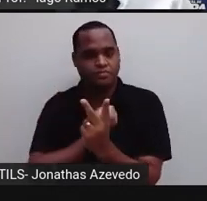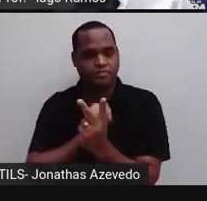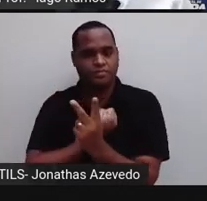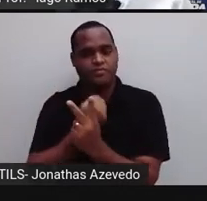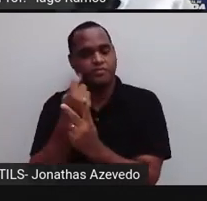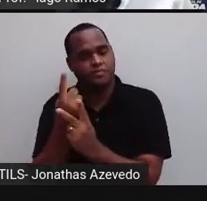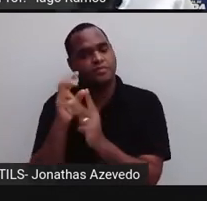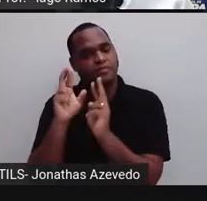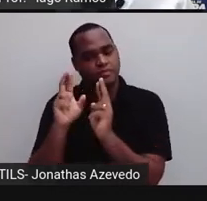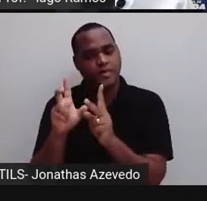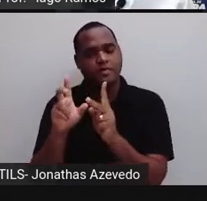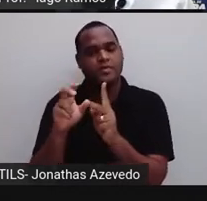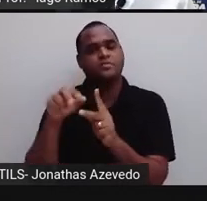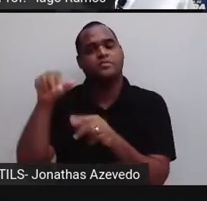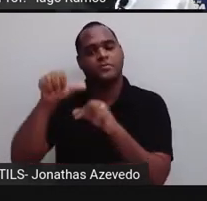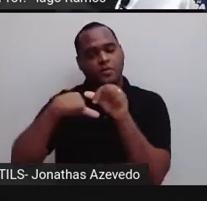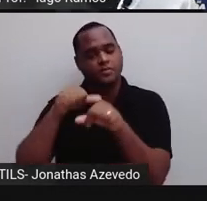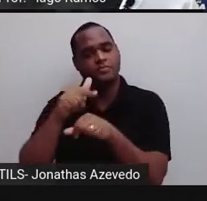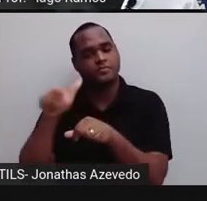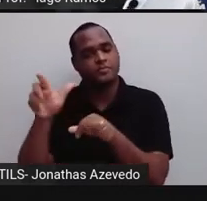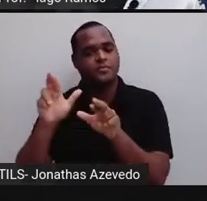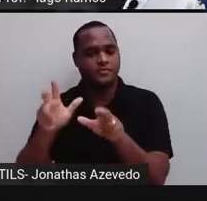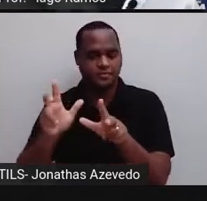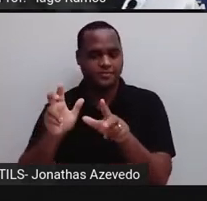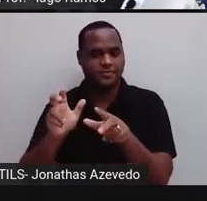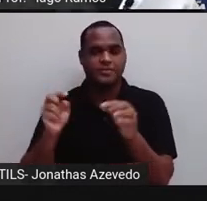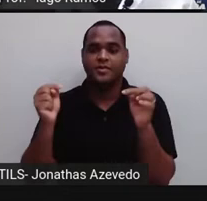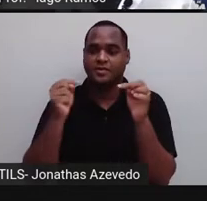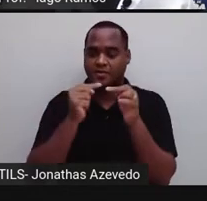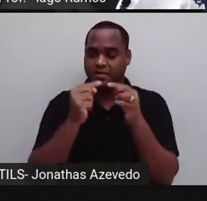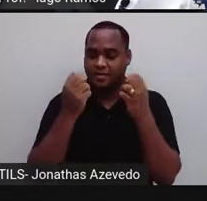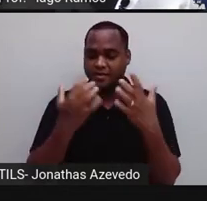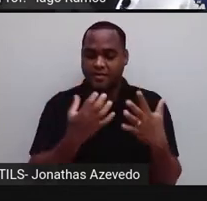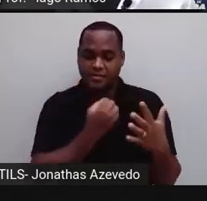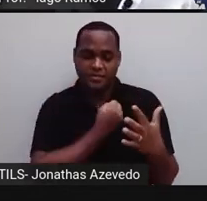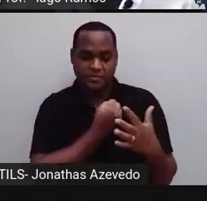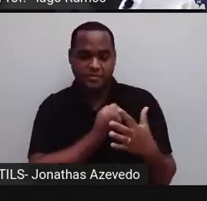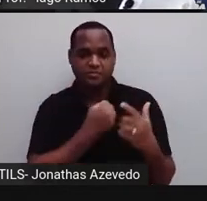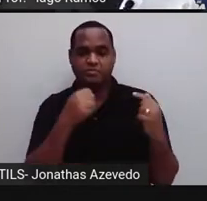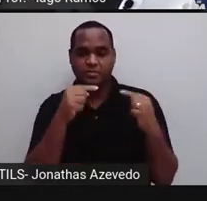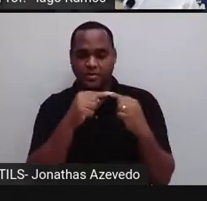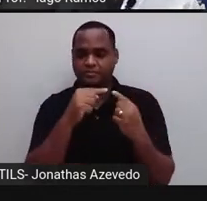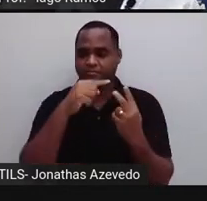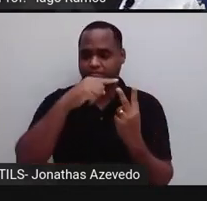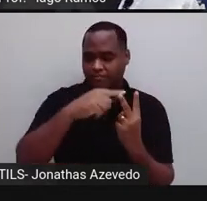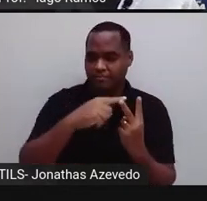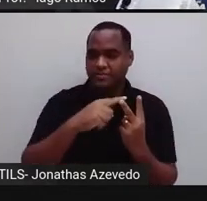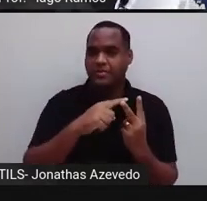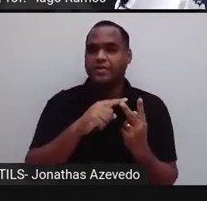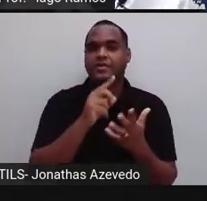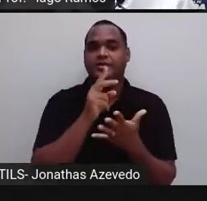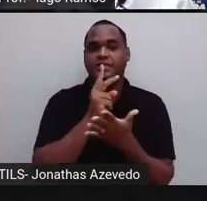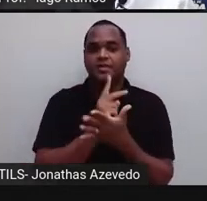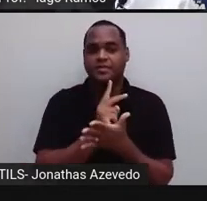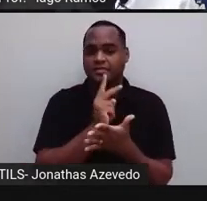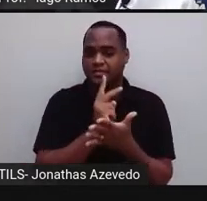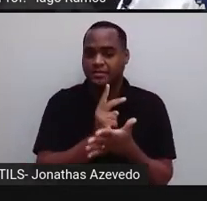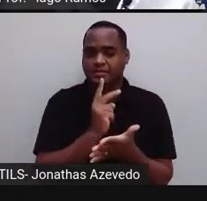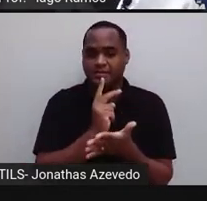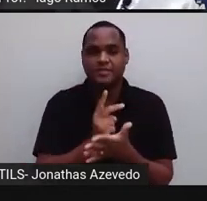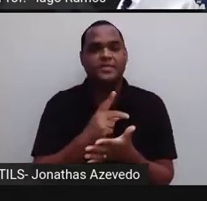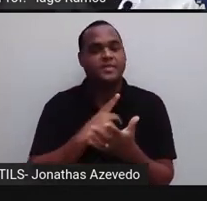raiz, tá? Que é o numerozinho de cima da fração, ele sempre vai para dentro da raiz,